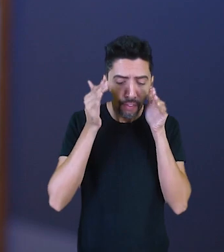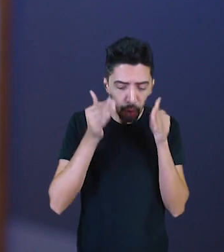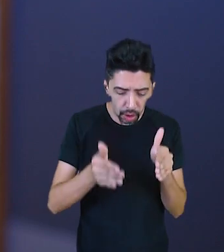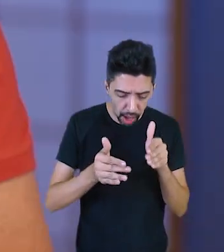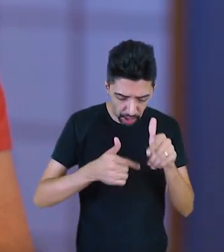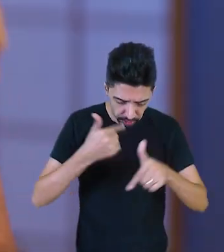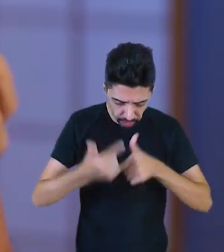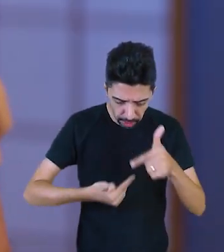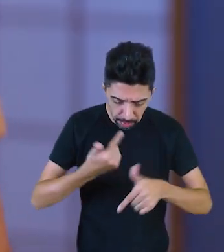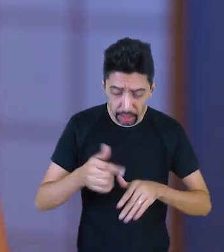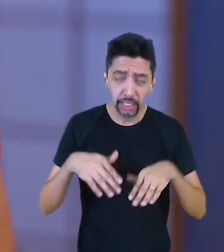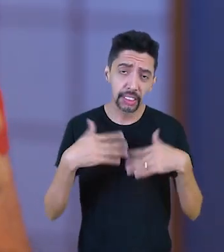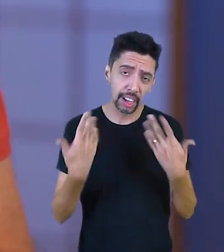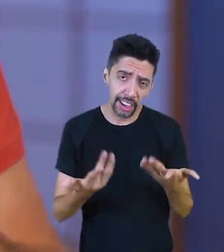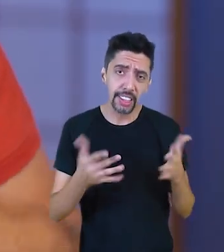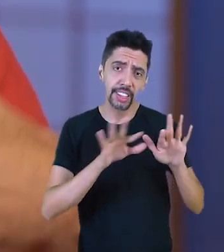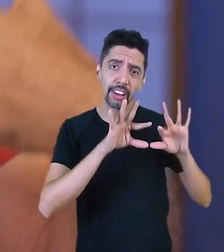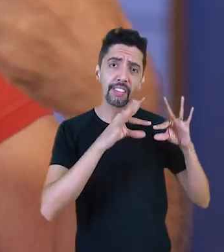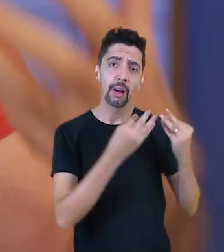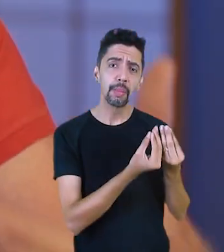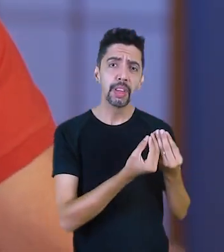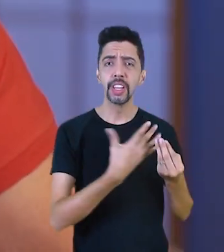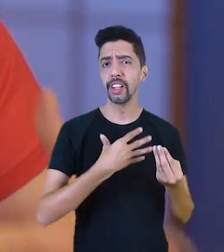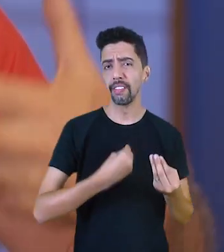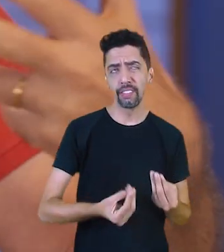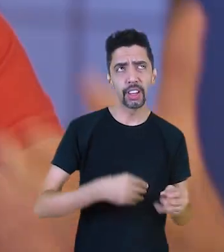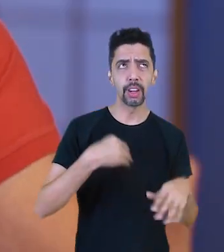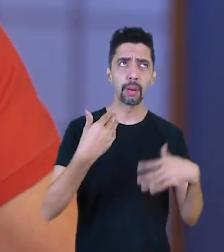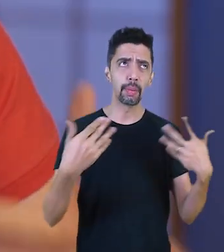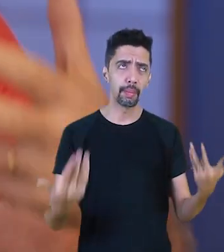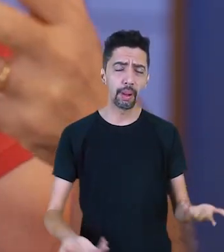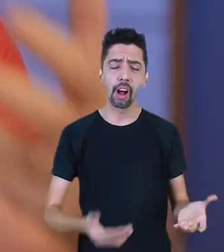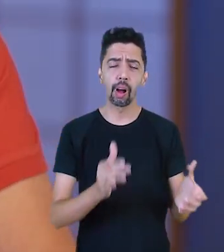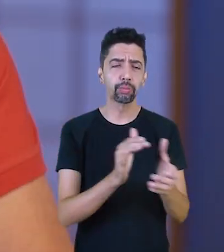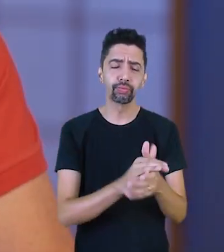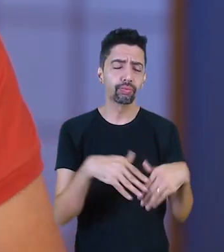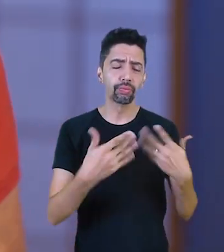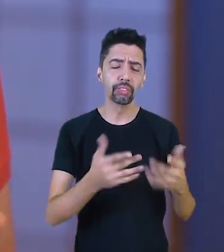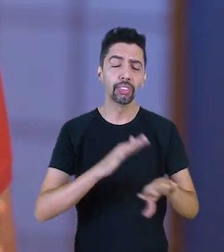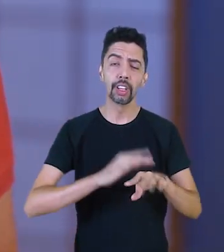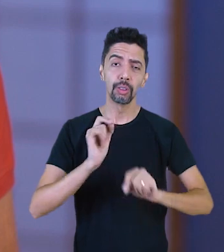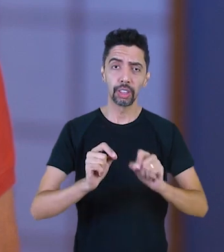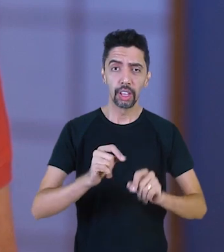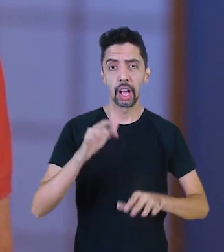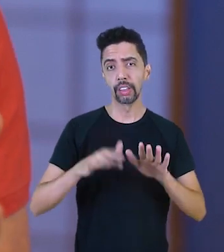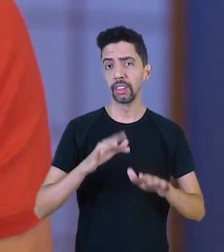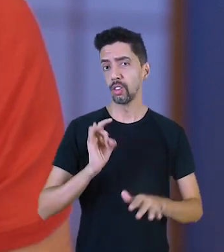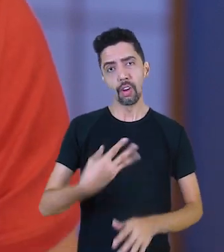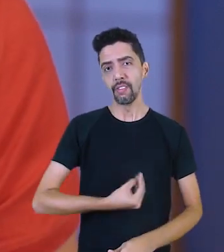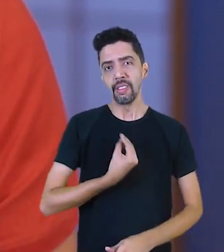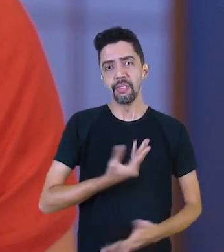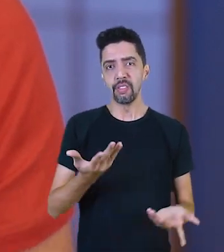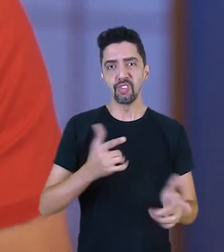no nosso trabalho. E nossa família é focada no viver, no dia a dia, no cotidiano. E lógico, dentro de um lar, de uma